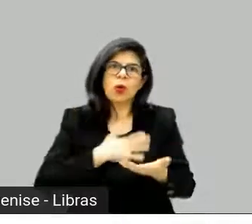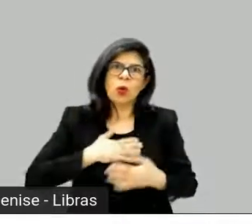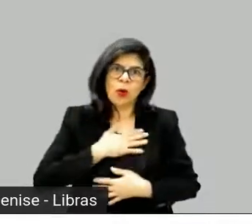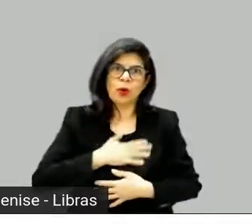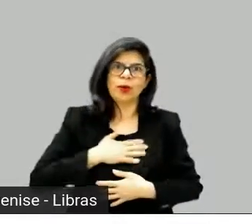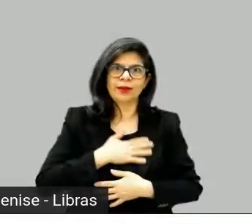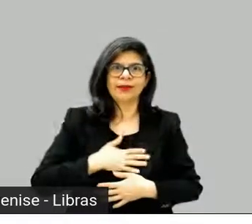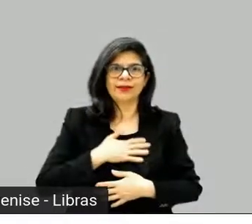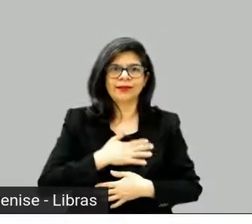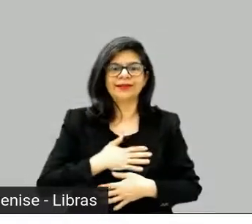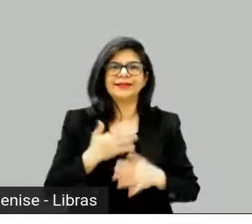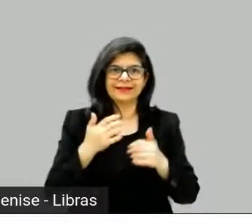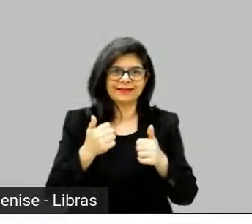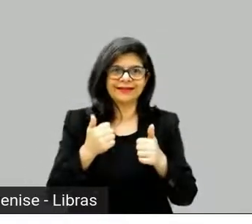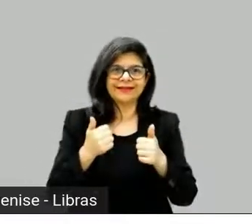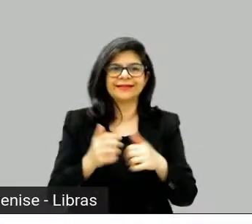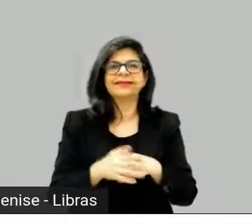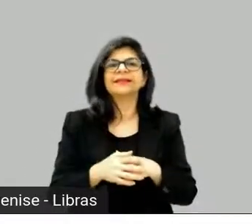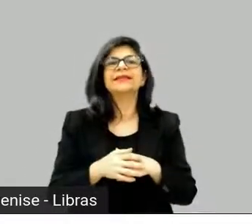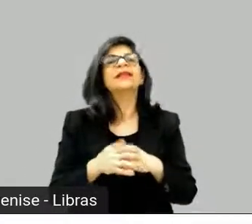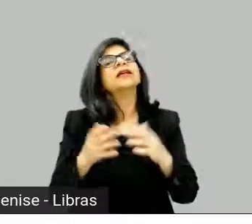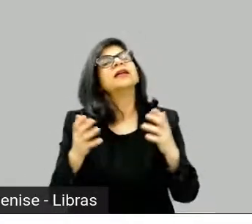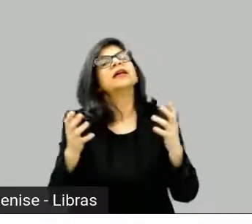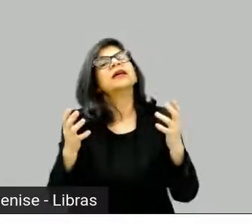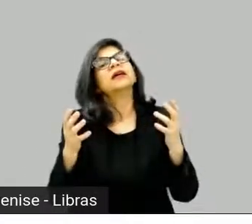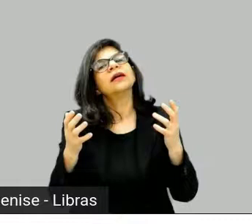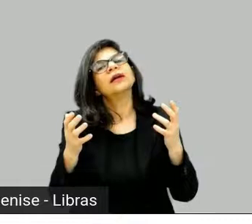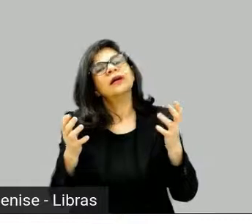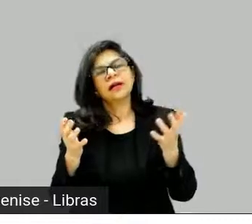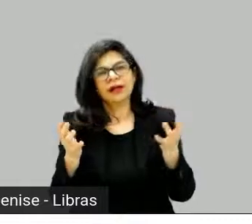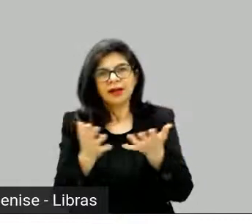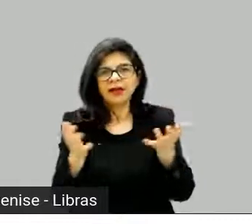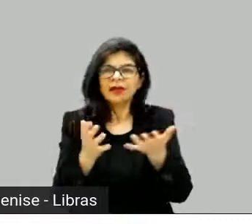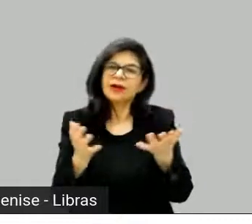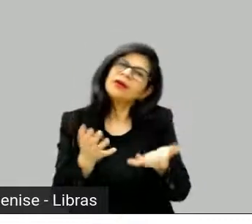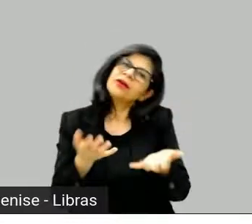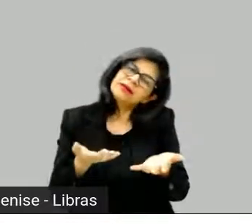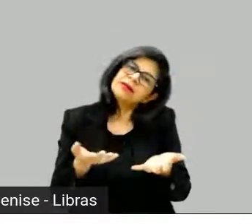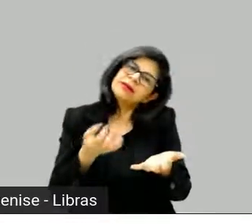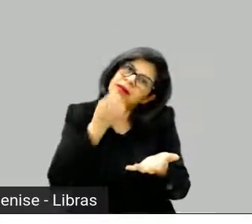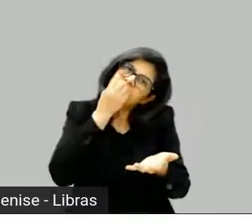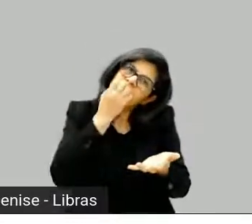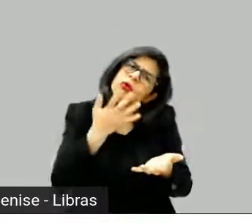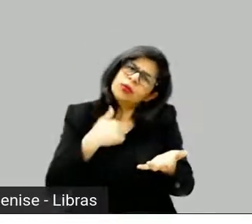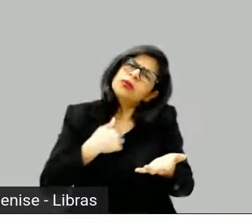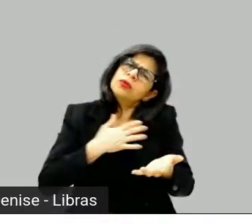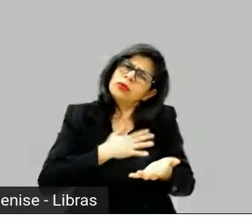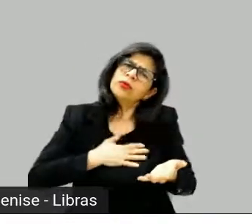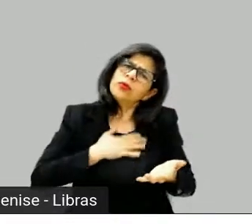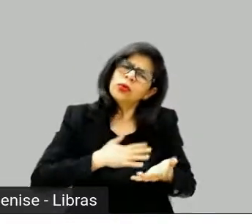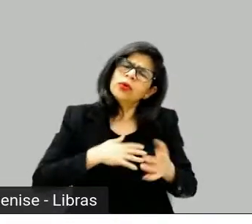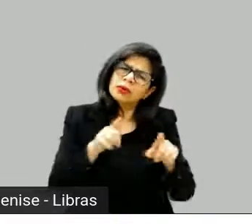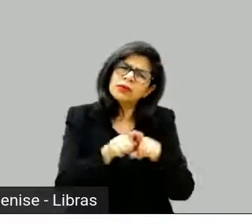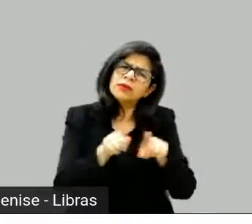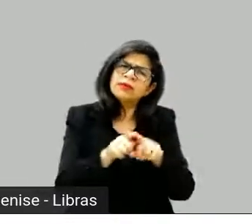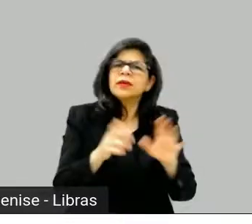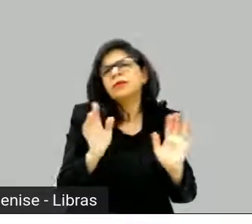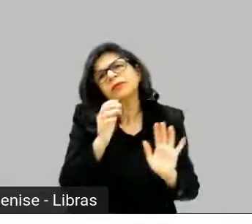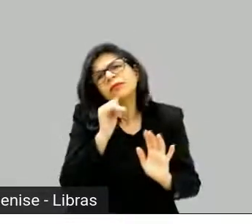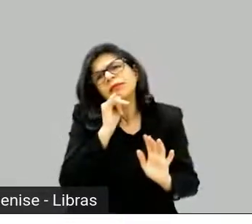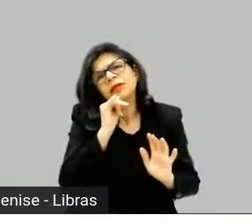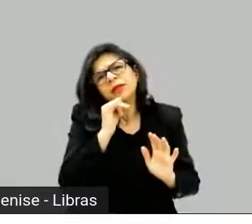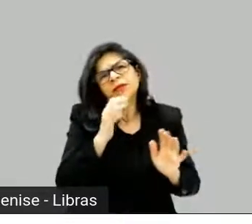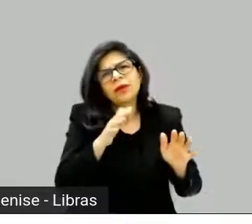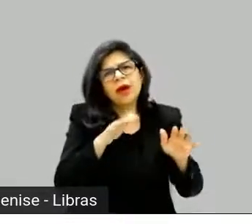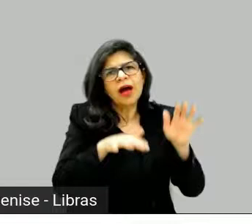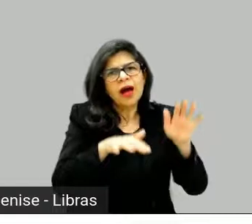No episódio, na temporada e em todas as temporadas. Acho que é um negócio que faz muito sentido. E